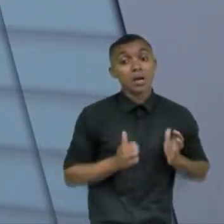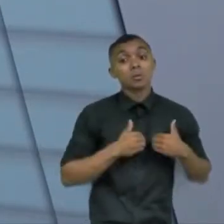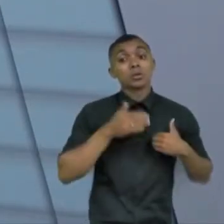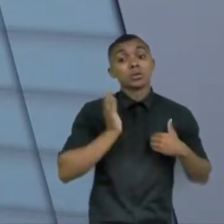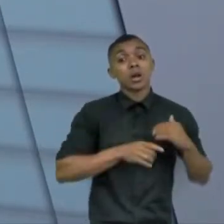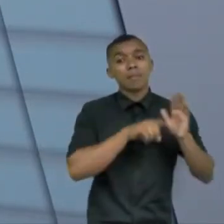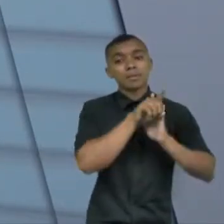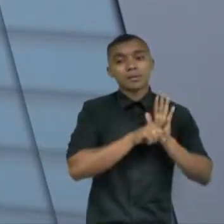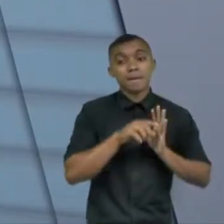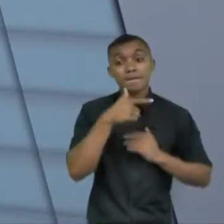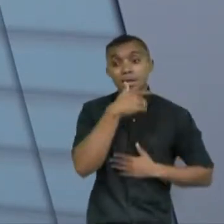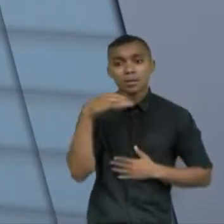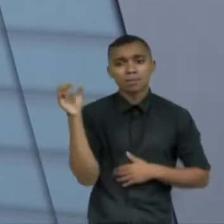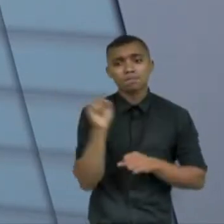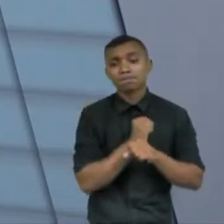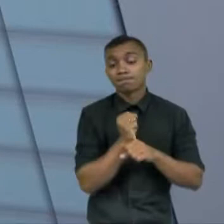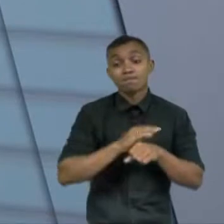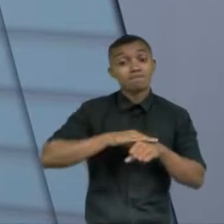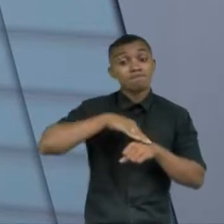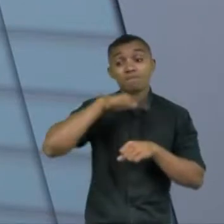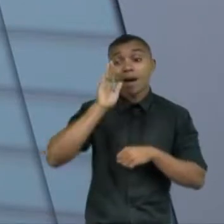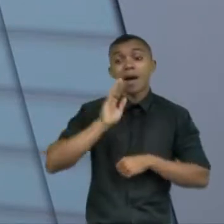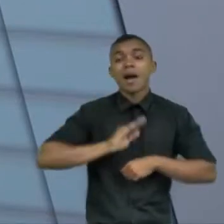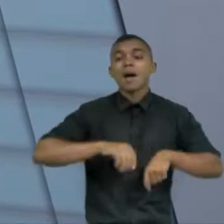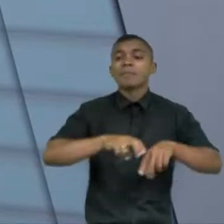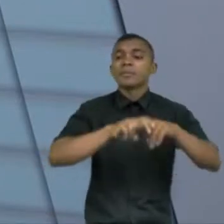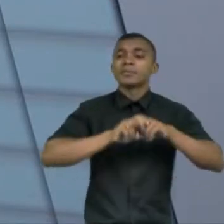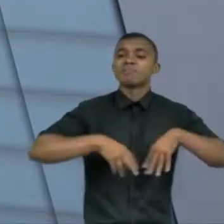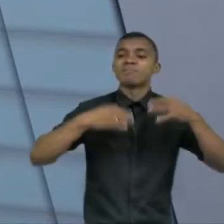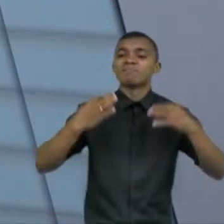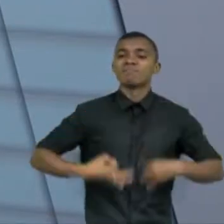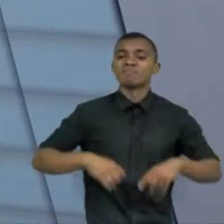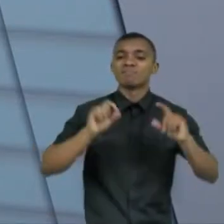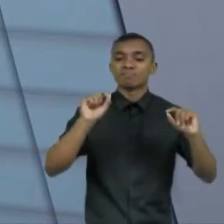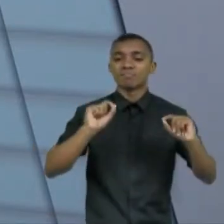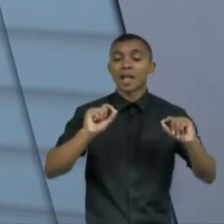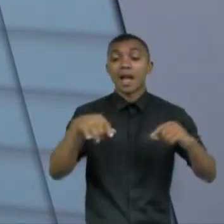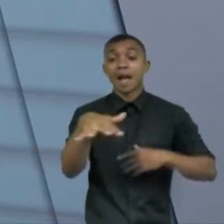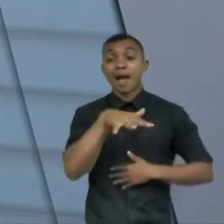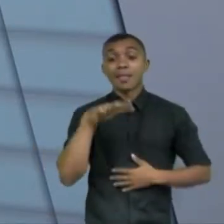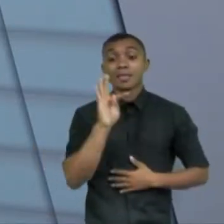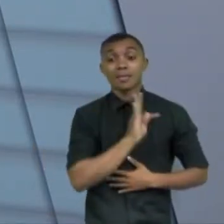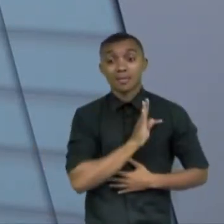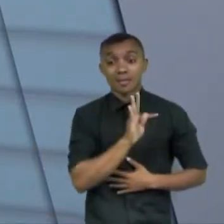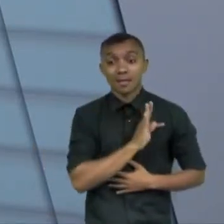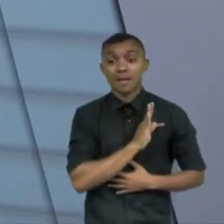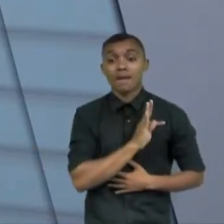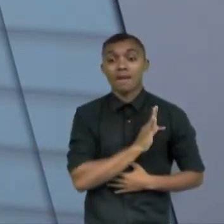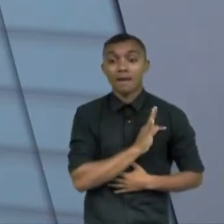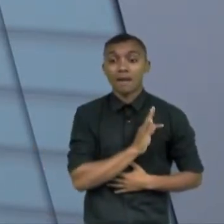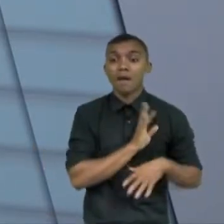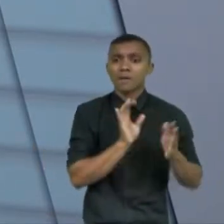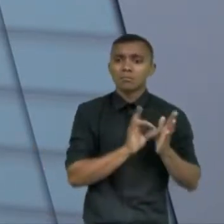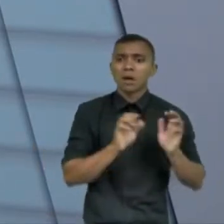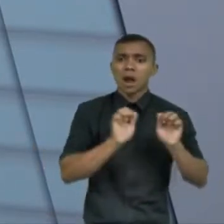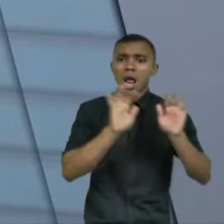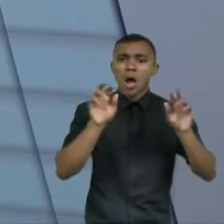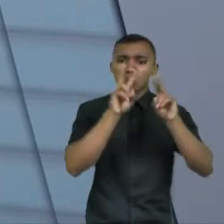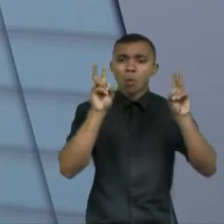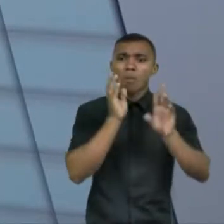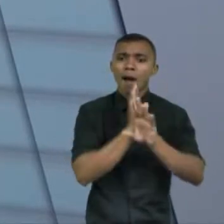mais de 20 anos e possui absoluta legitimidade não apenas técnica mas real e vivenciada